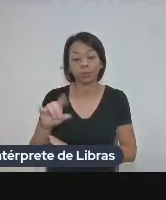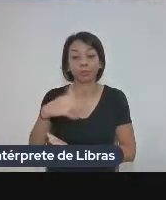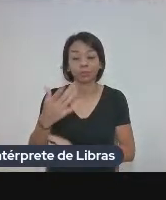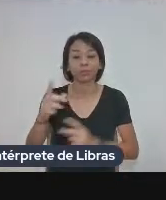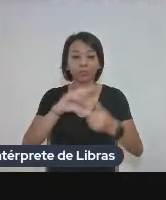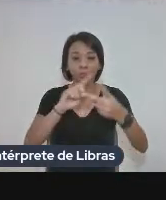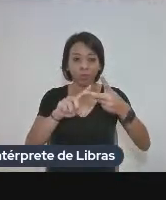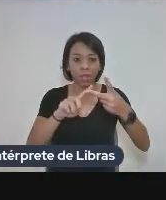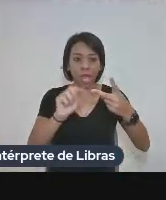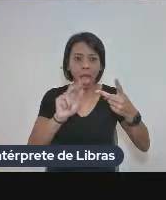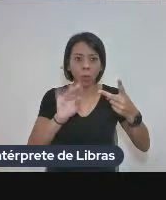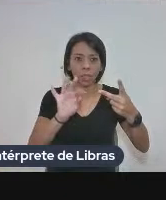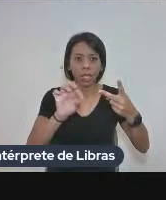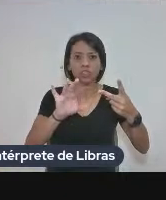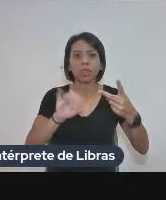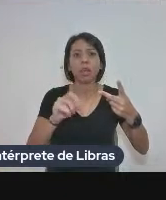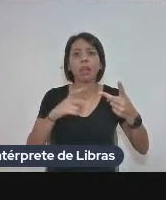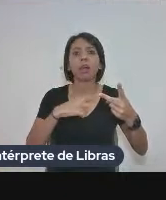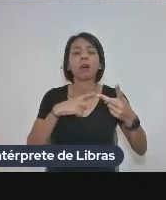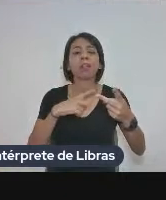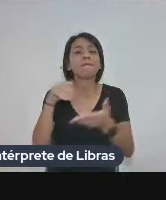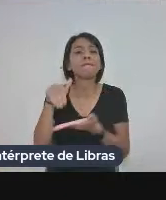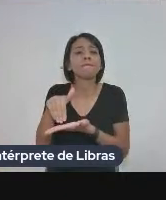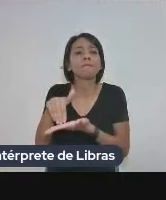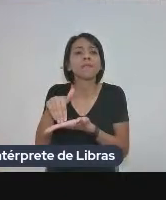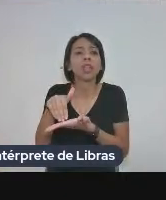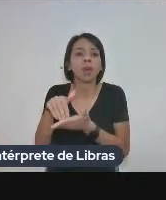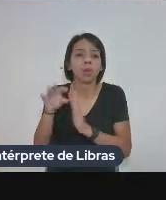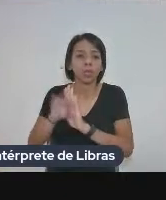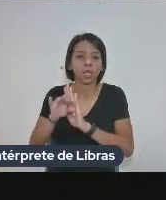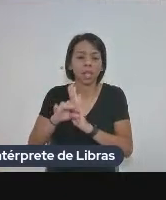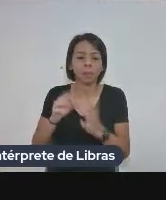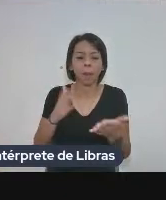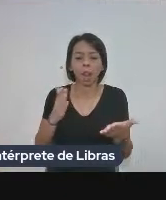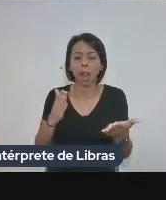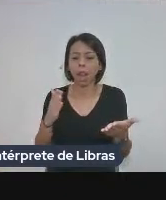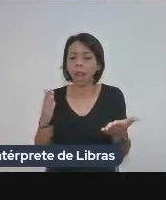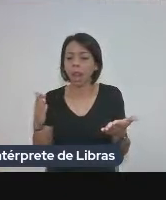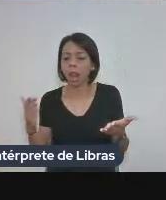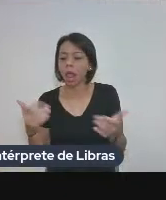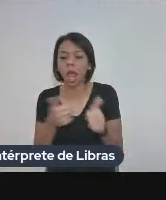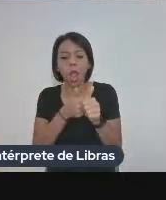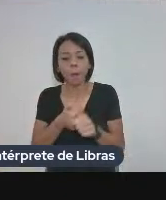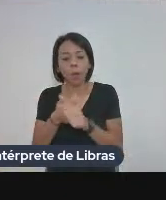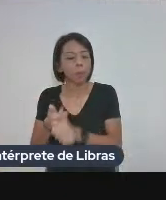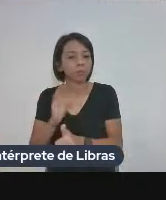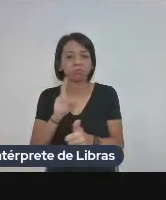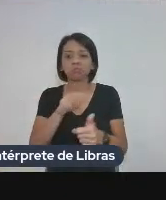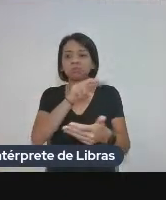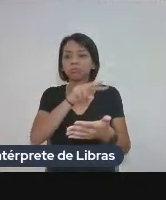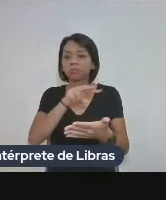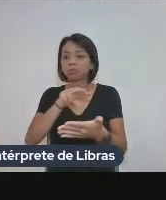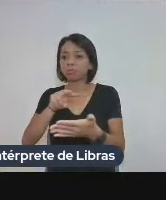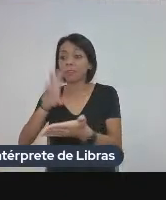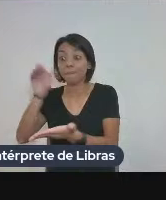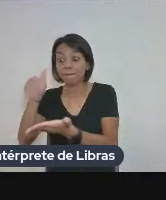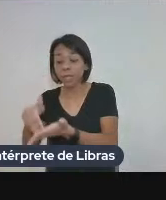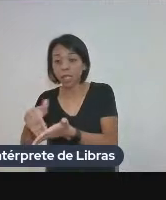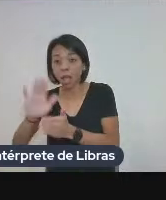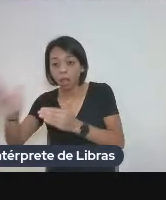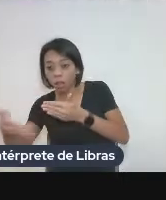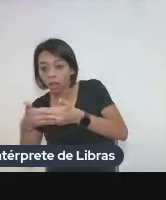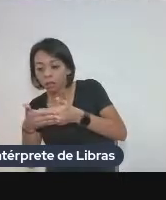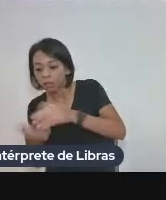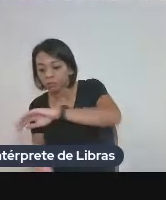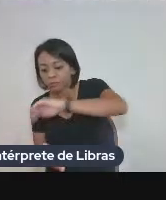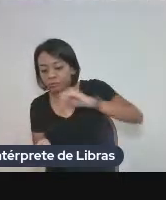autêntica por outro lado as notas aparecem no final do texto então se não lê o texto acompanhando as notas do tradutor junto do texto você tem